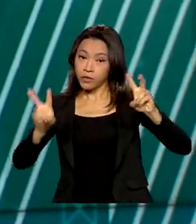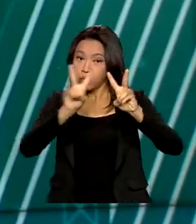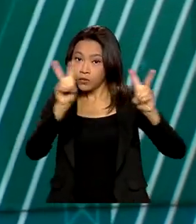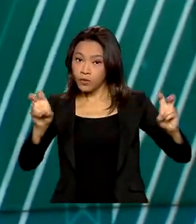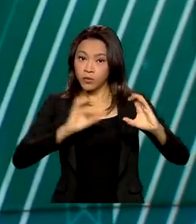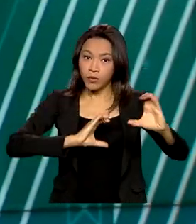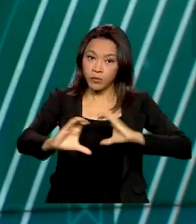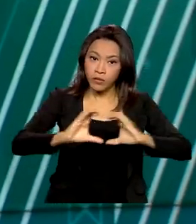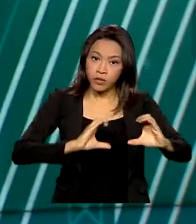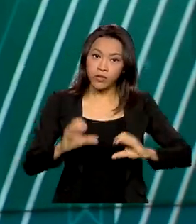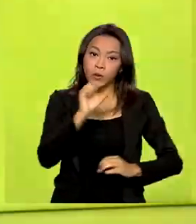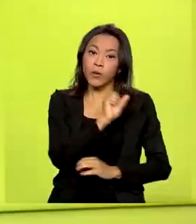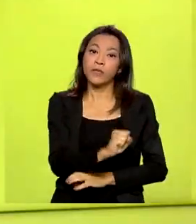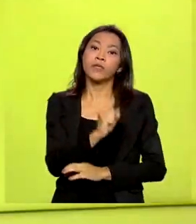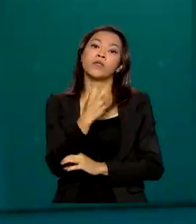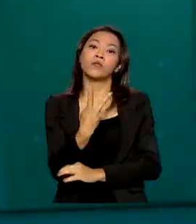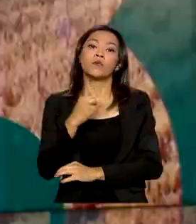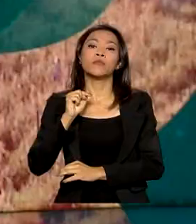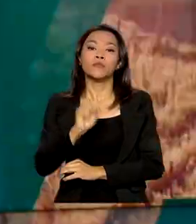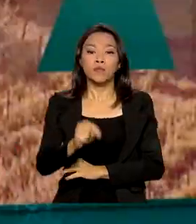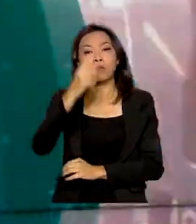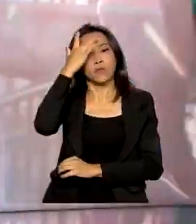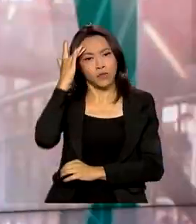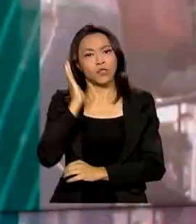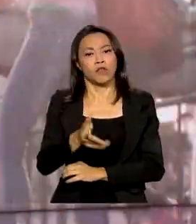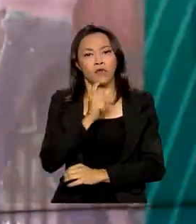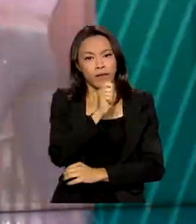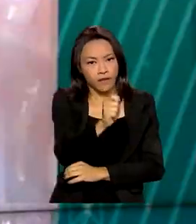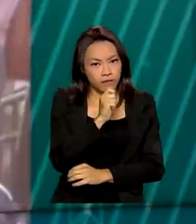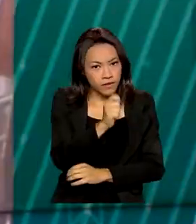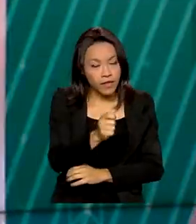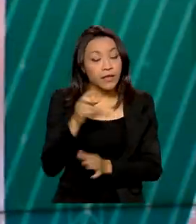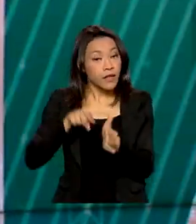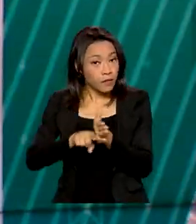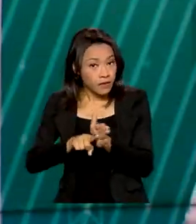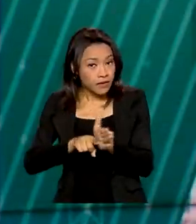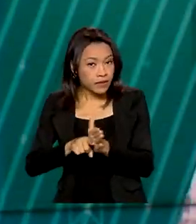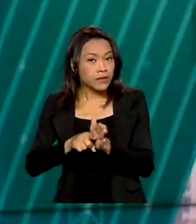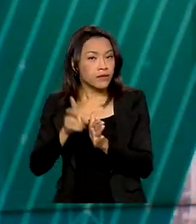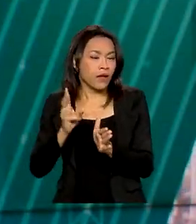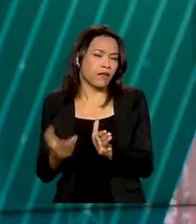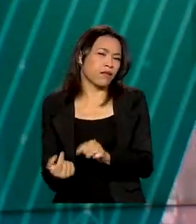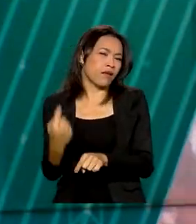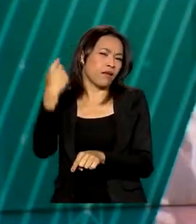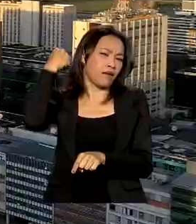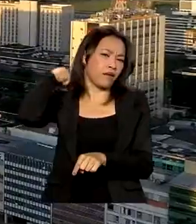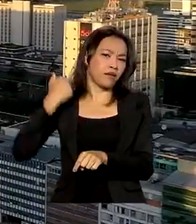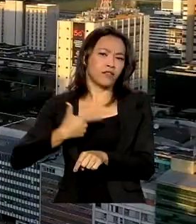82 mil pessoas foram entrevistadas e a pesquisa é realizada desde 2015.